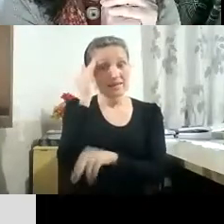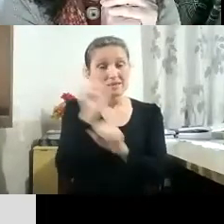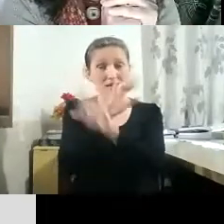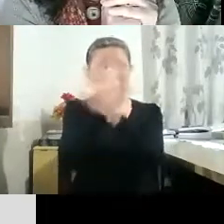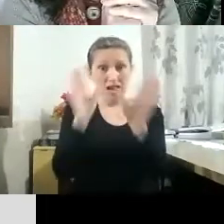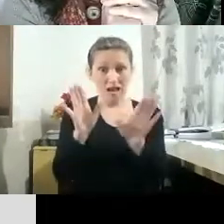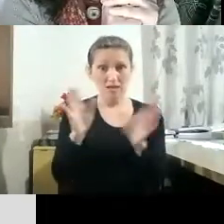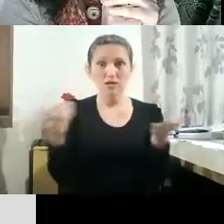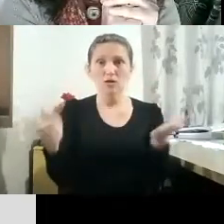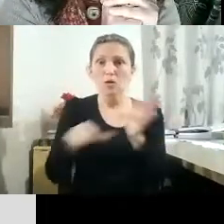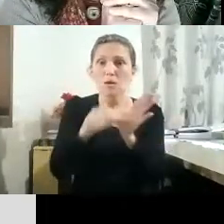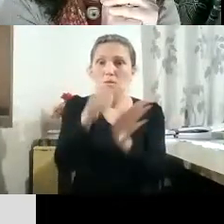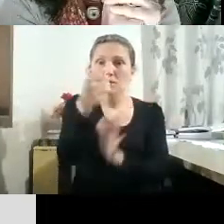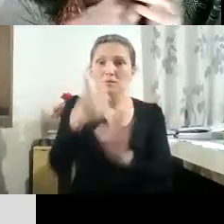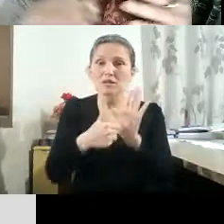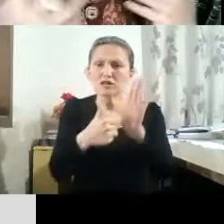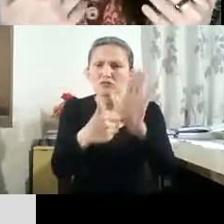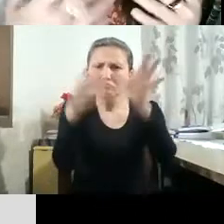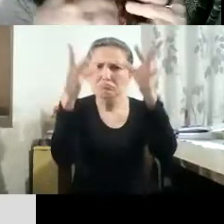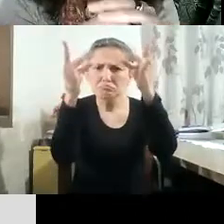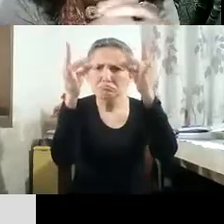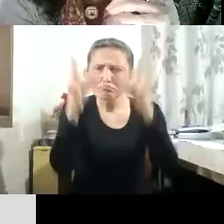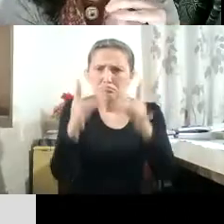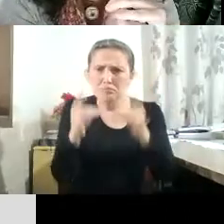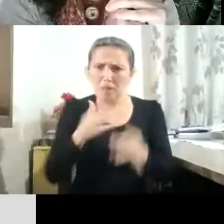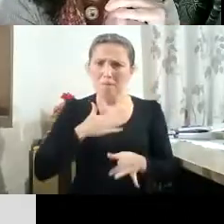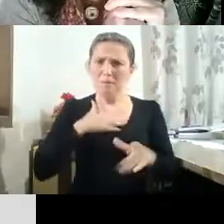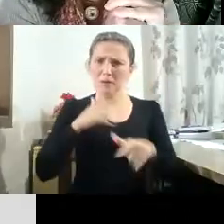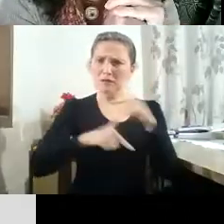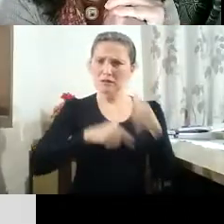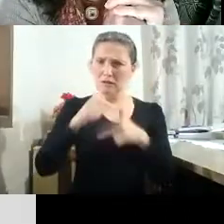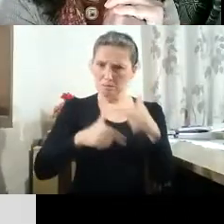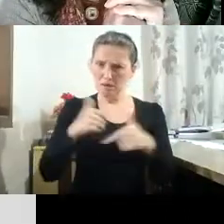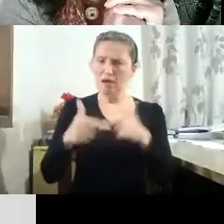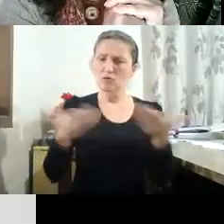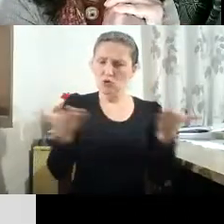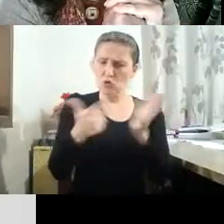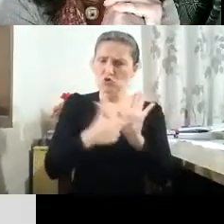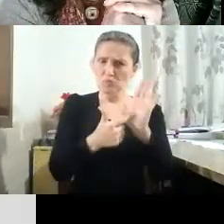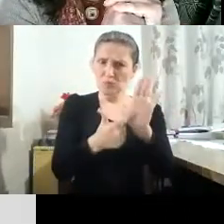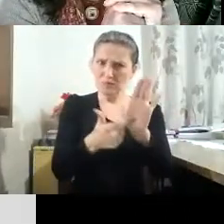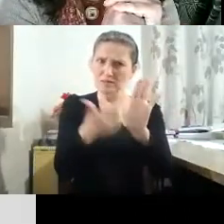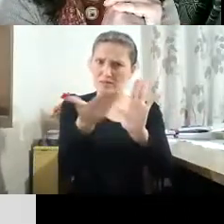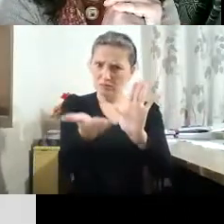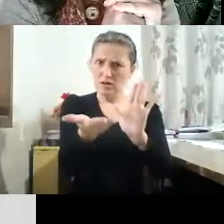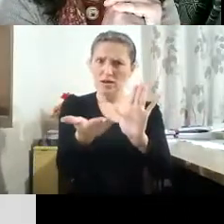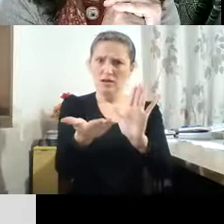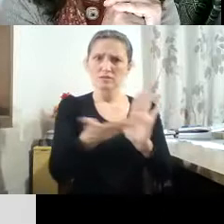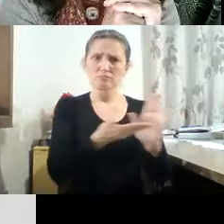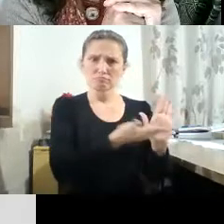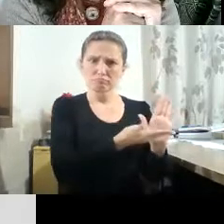descrição do trabalho esse que estamos apresentando aqui agora, essa homenagem para